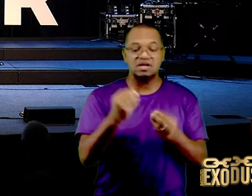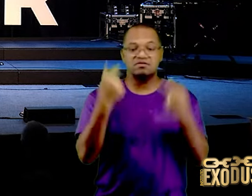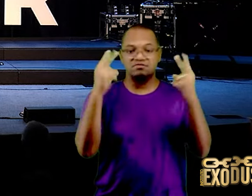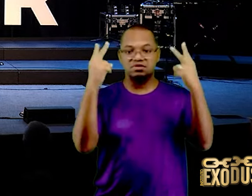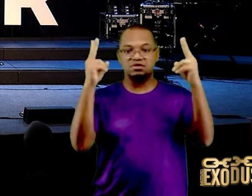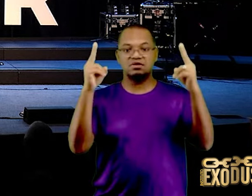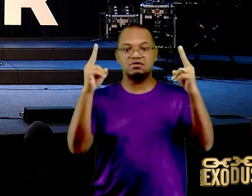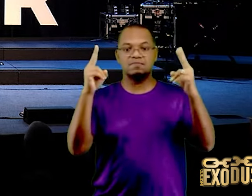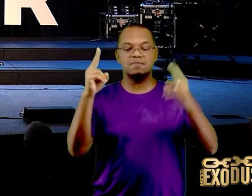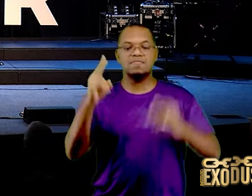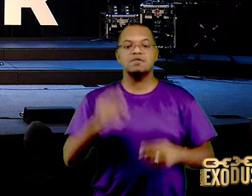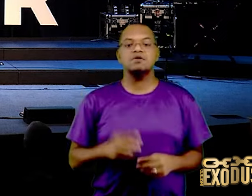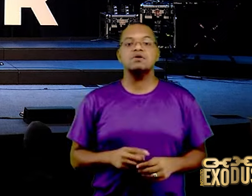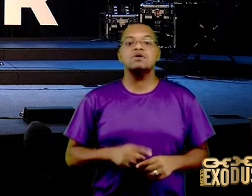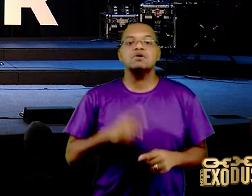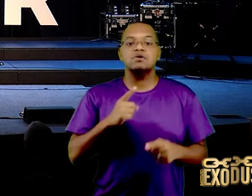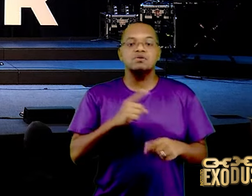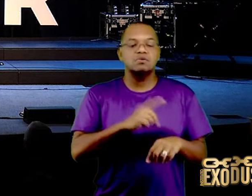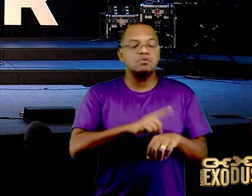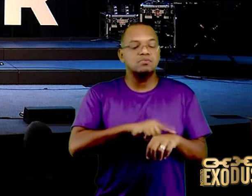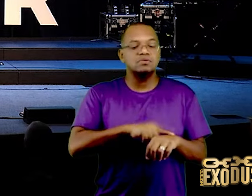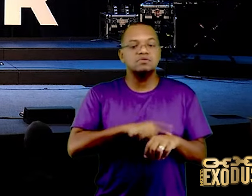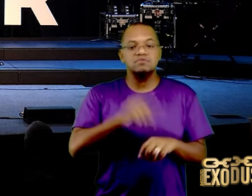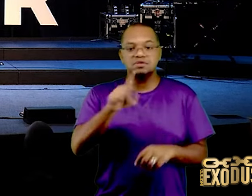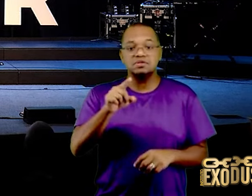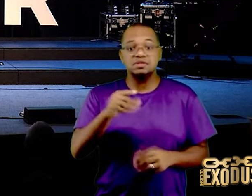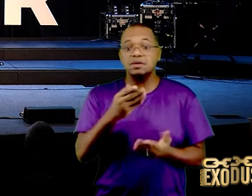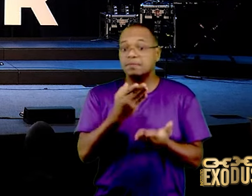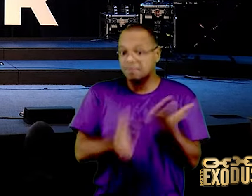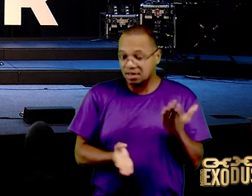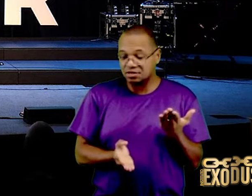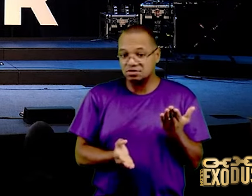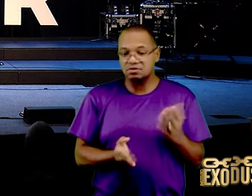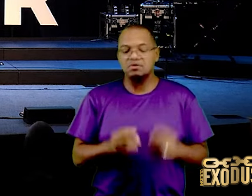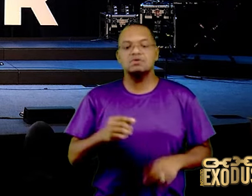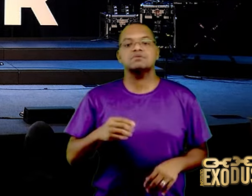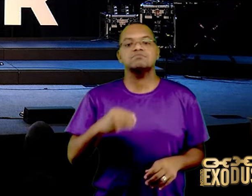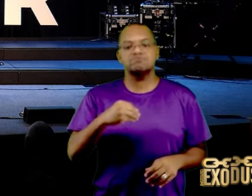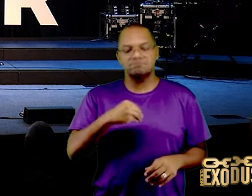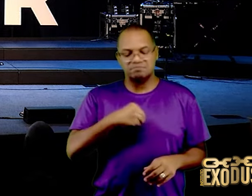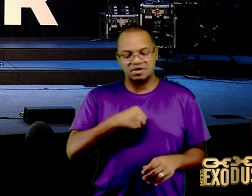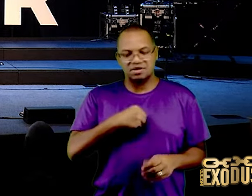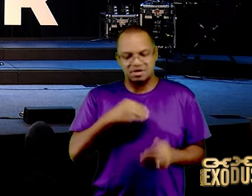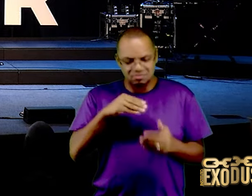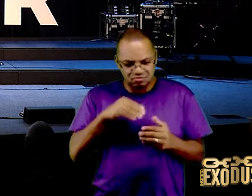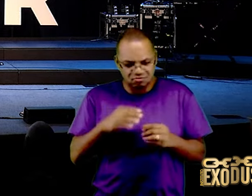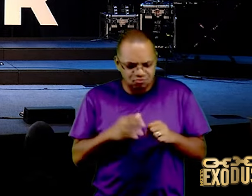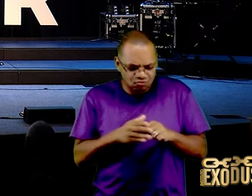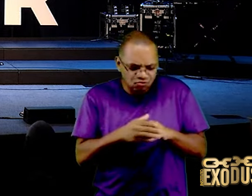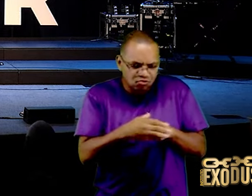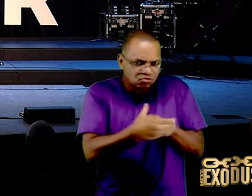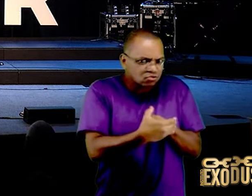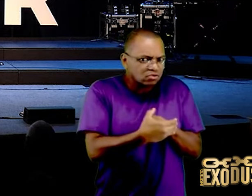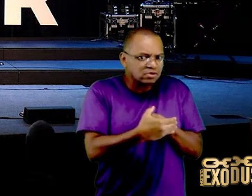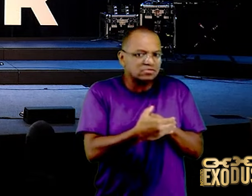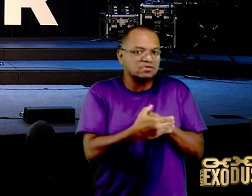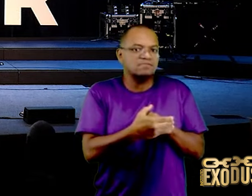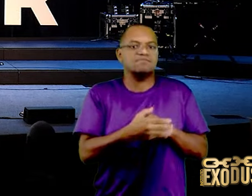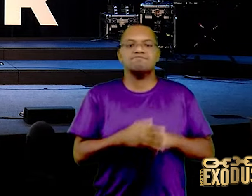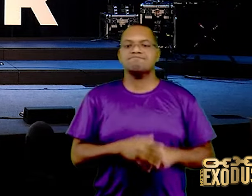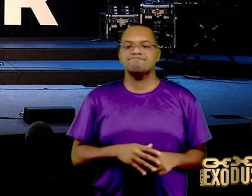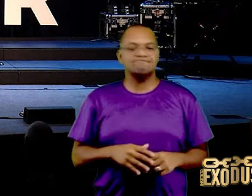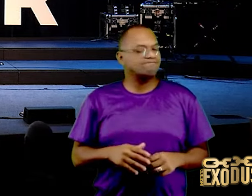acalenta o pecado, você abraça o pecado, Deus não vai ficar ali, Deus é santo, não tem